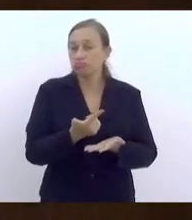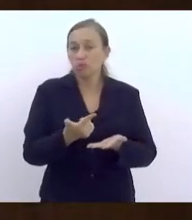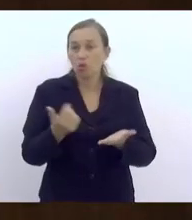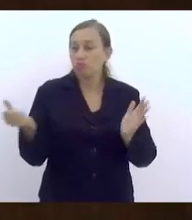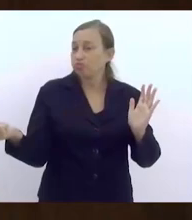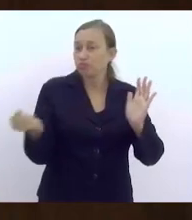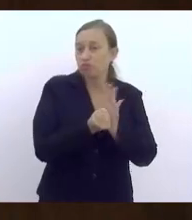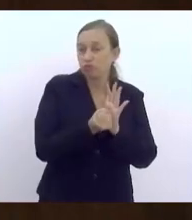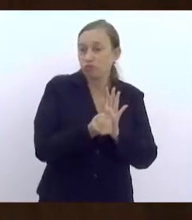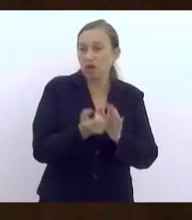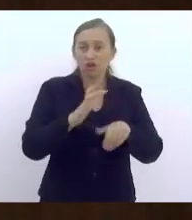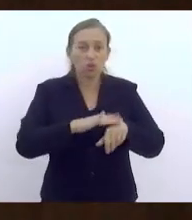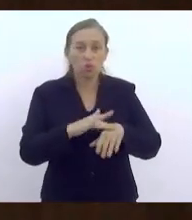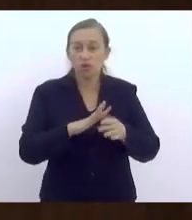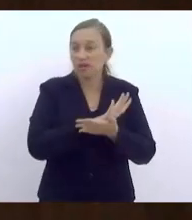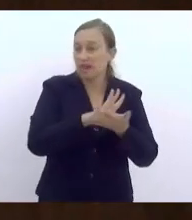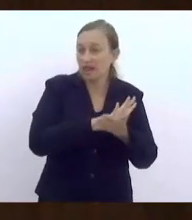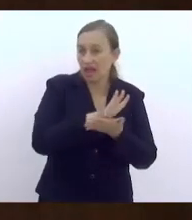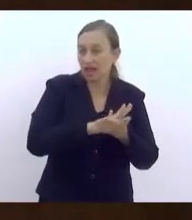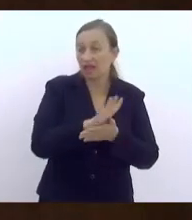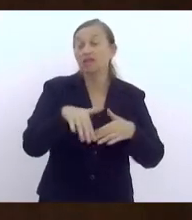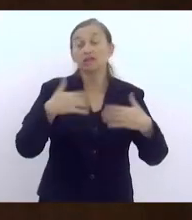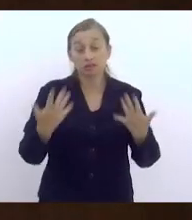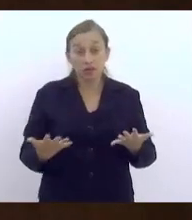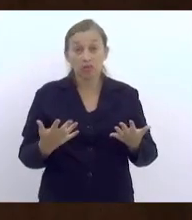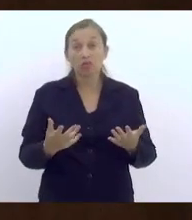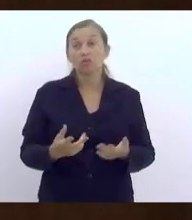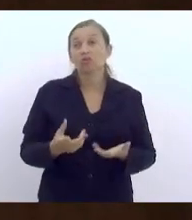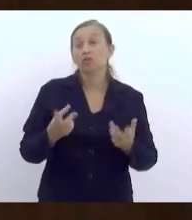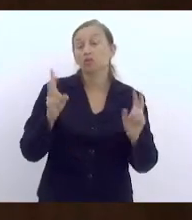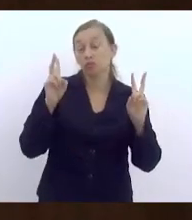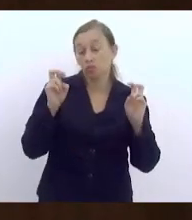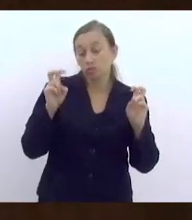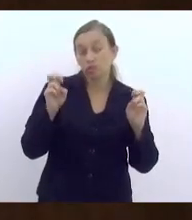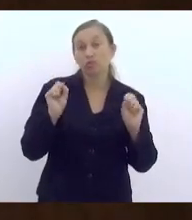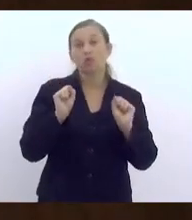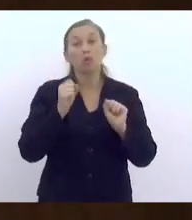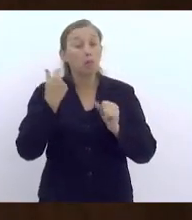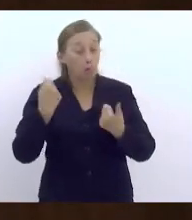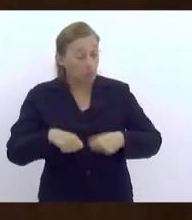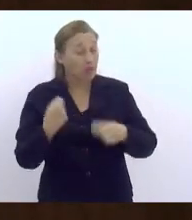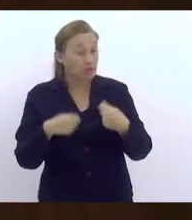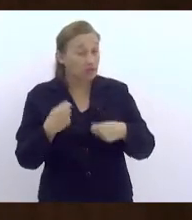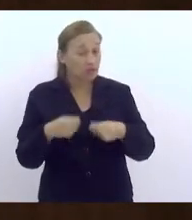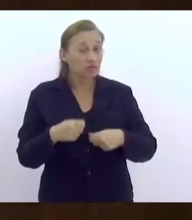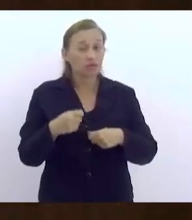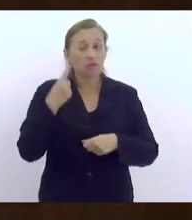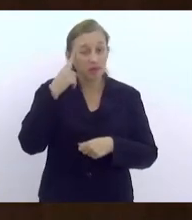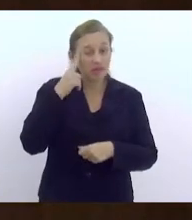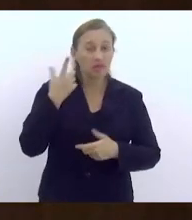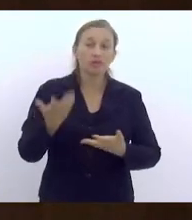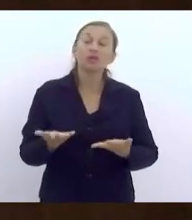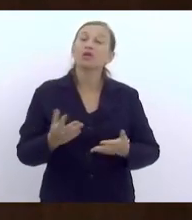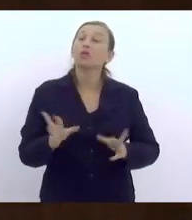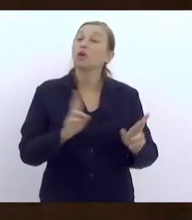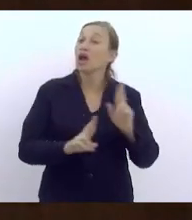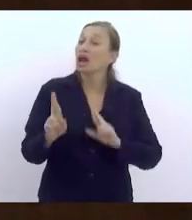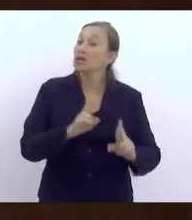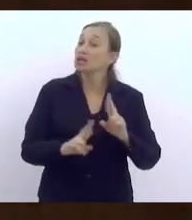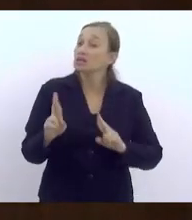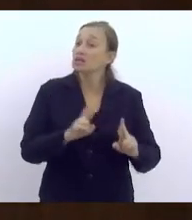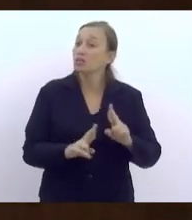da infância e da juventude. Então, é só uma questão que acho que a gente precisa antenar para isso. Em relação